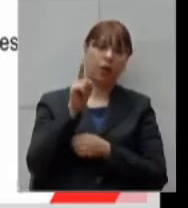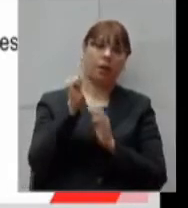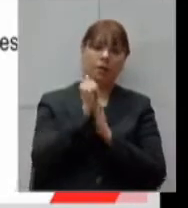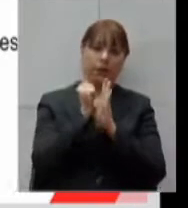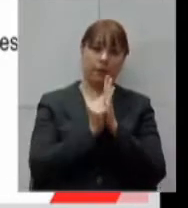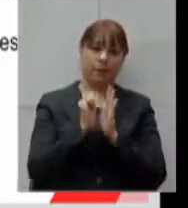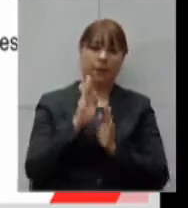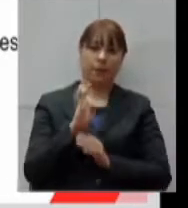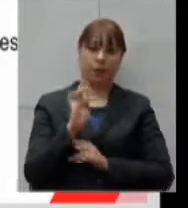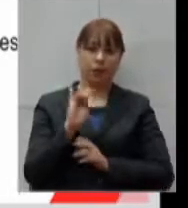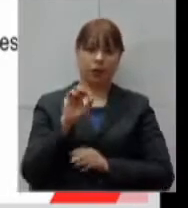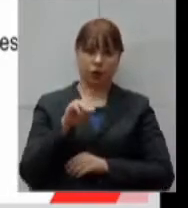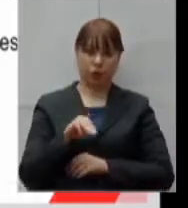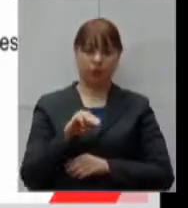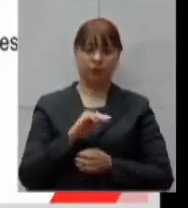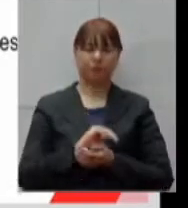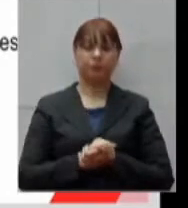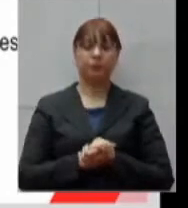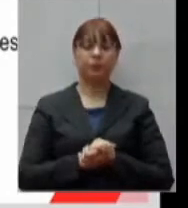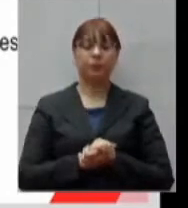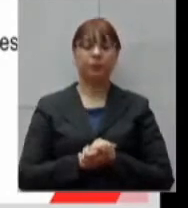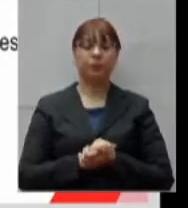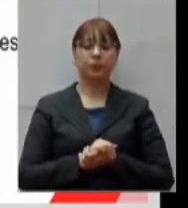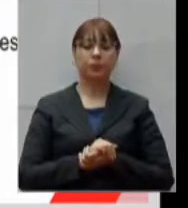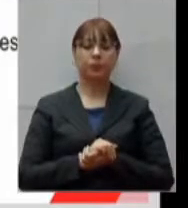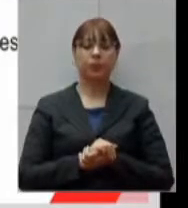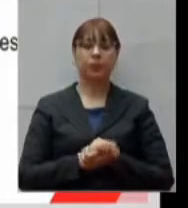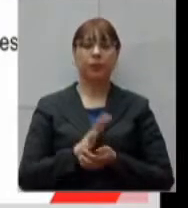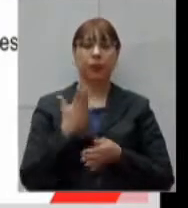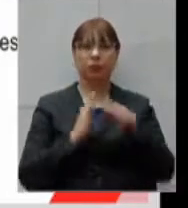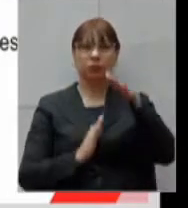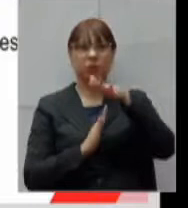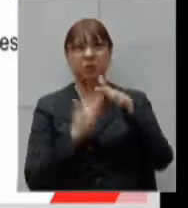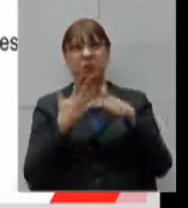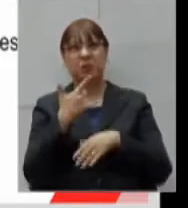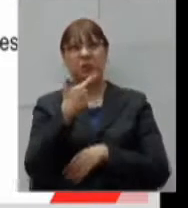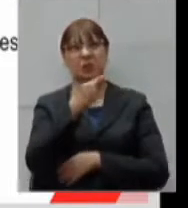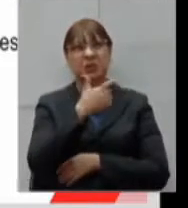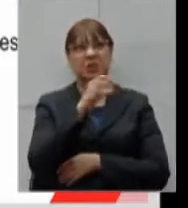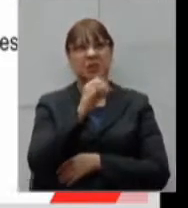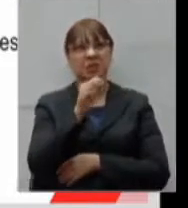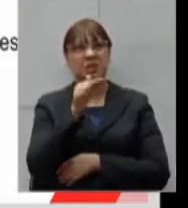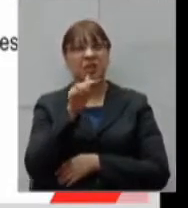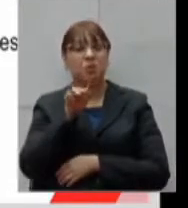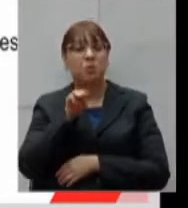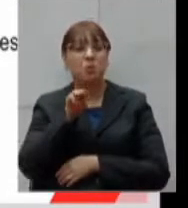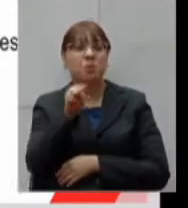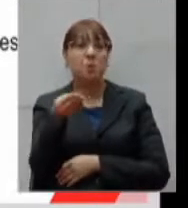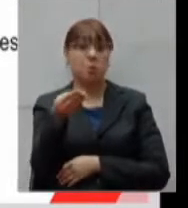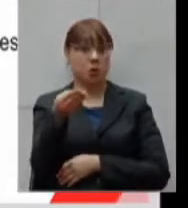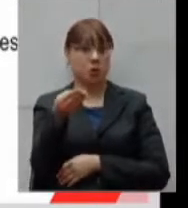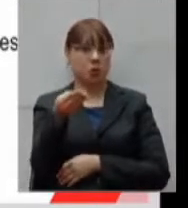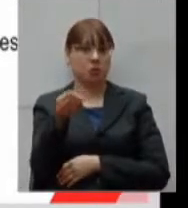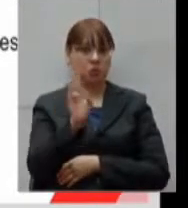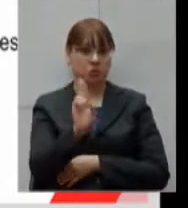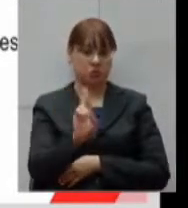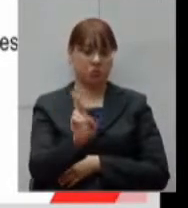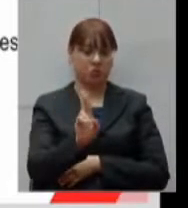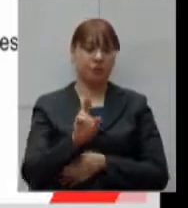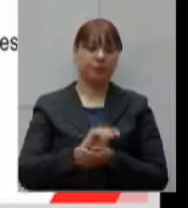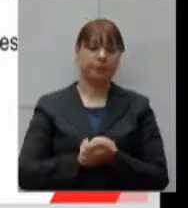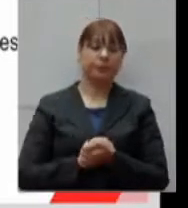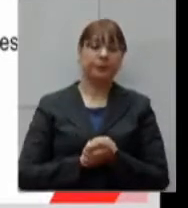O que daria um valor máximo de 207 milhões? O que